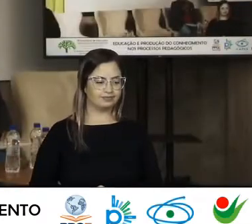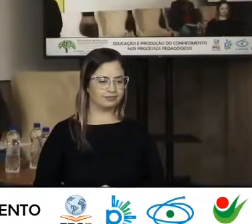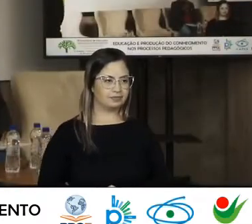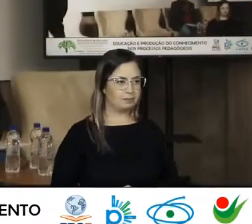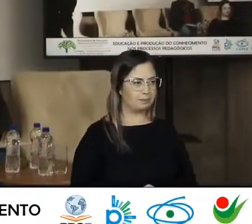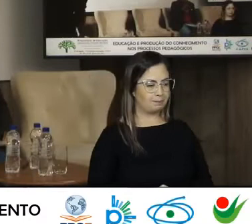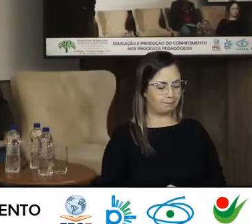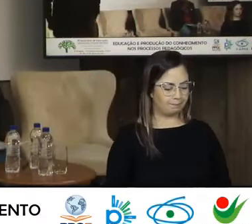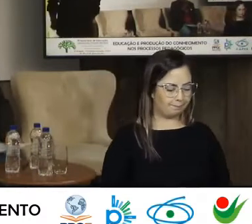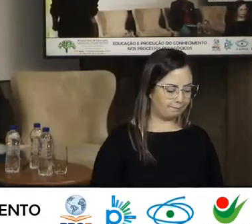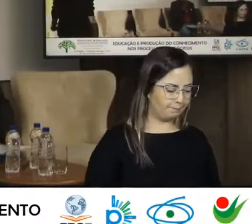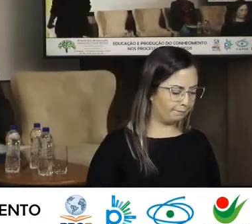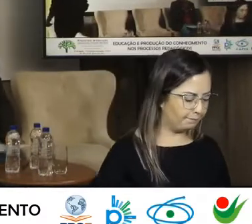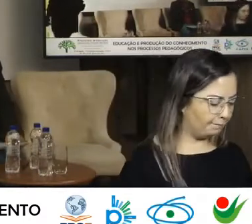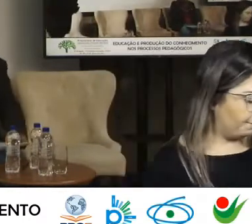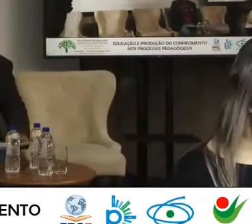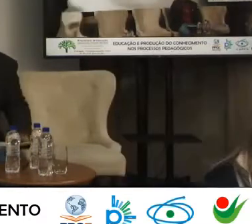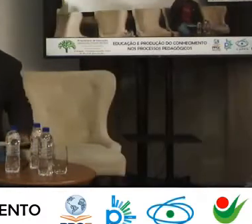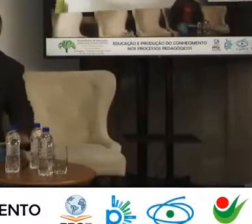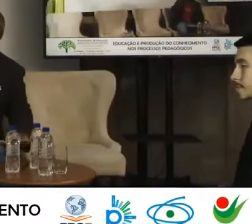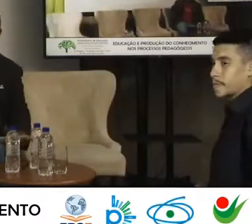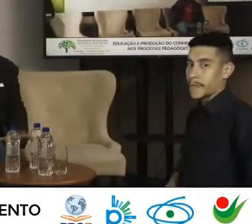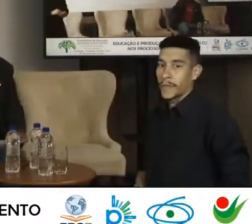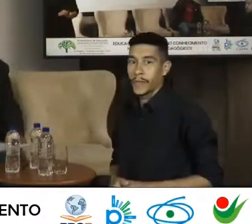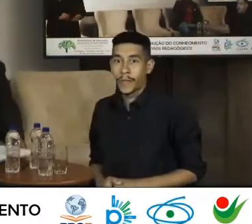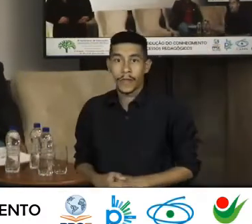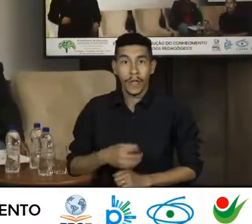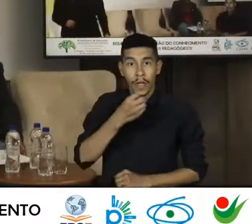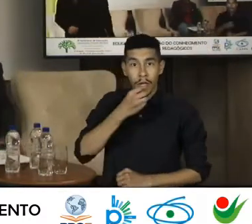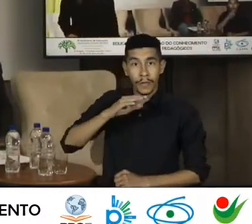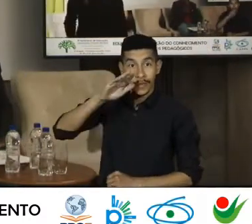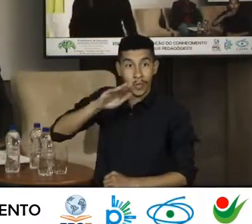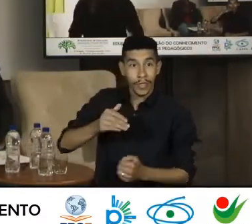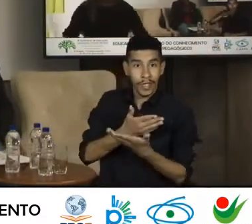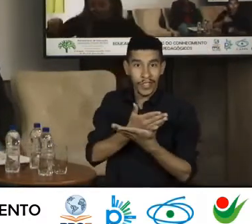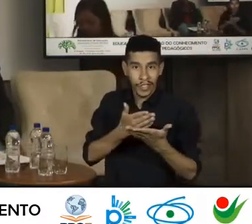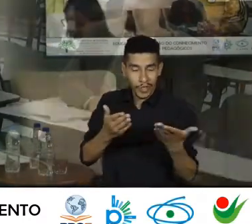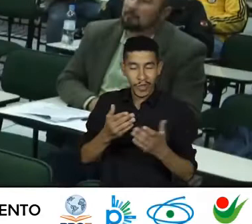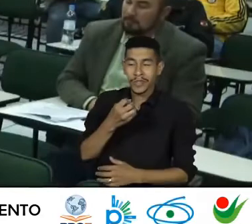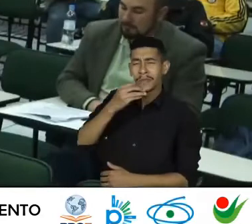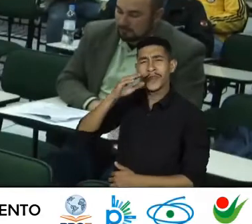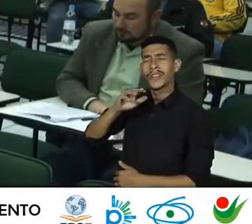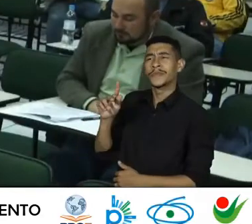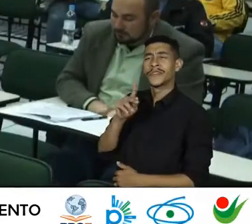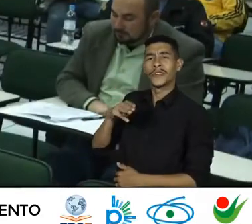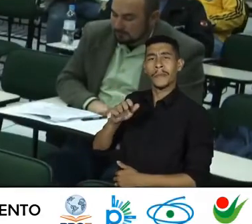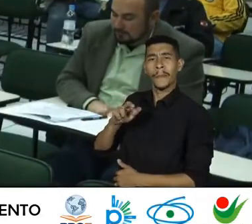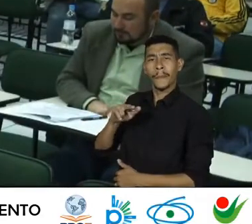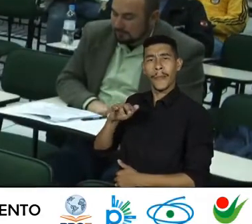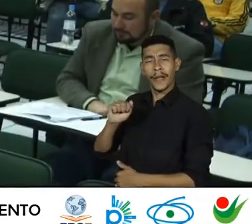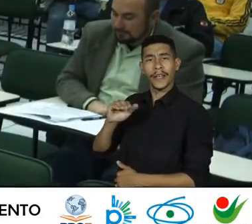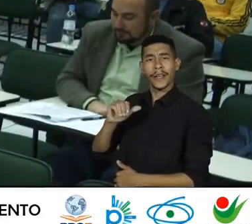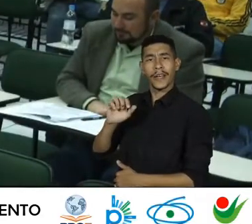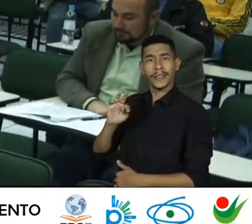Boa tarde A todos e todas Boa tarde Professora Maria Catarina Com muita satisfação